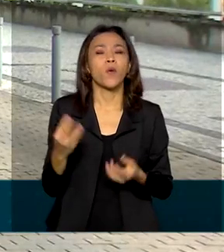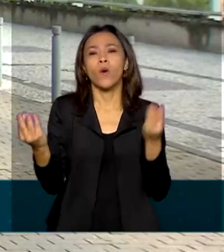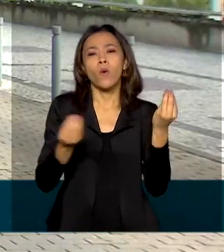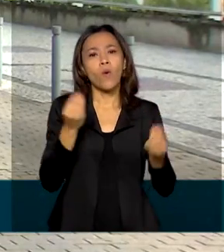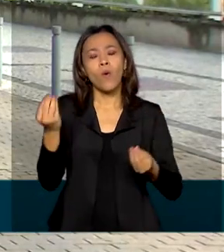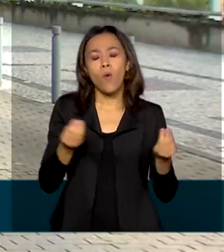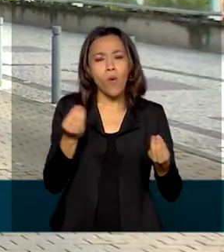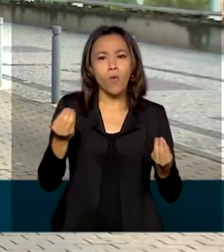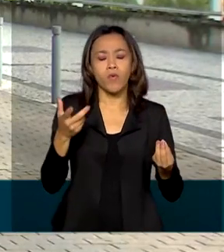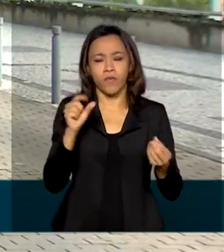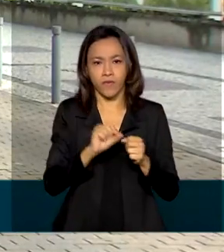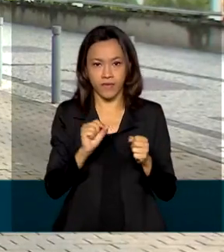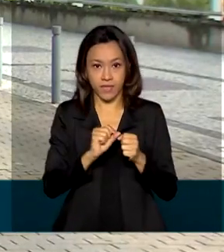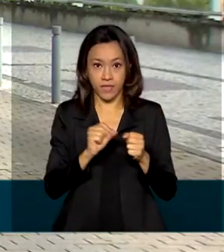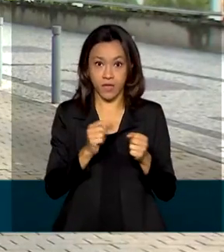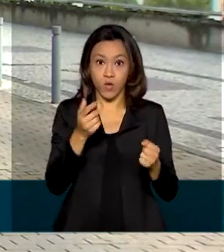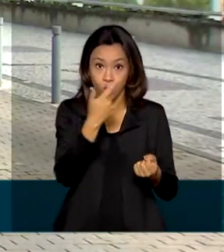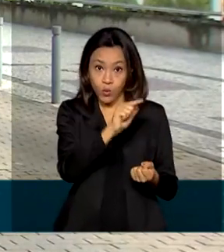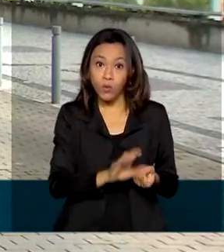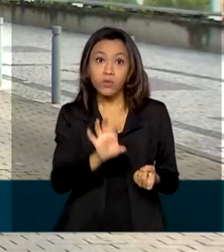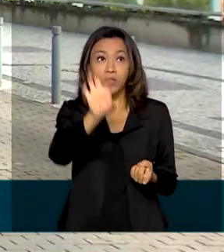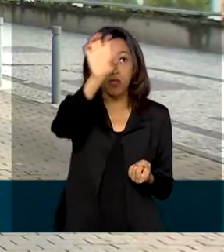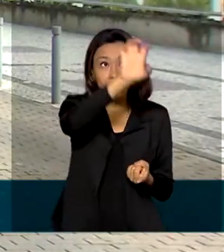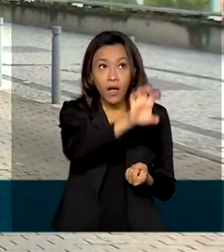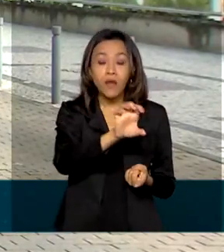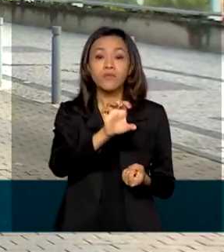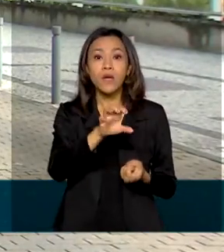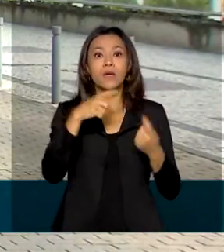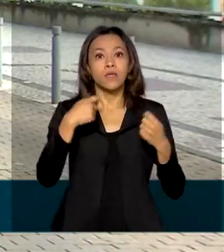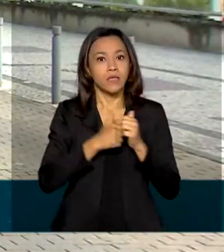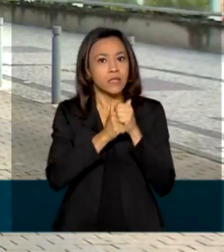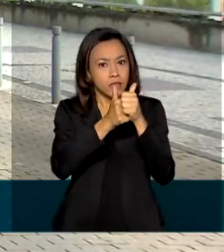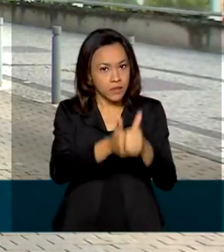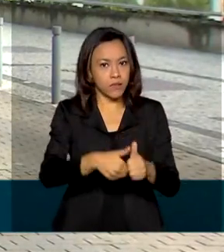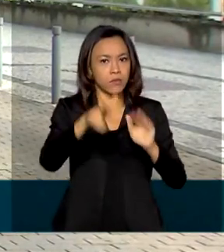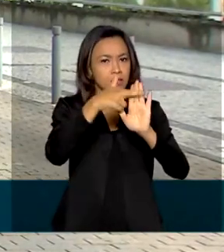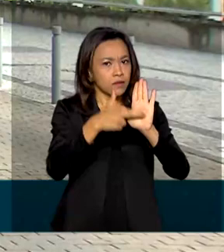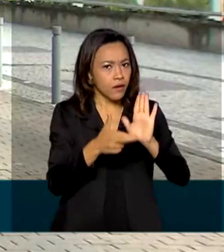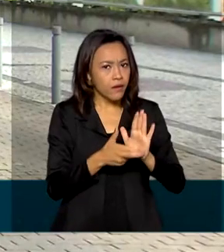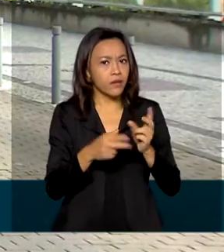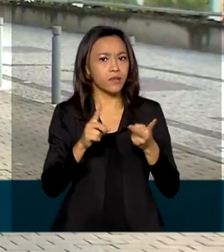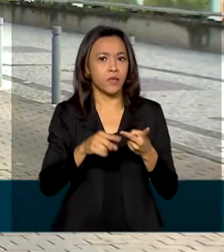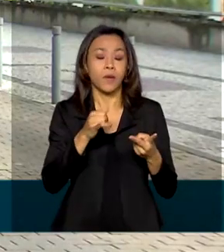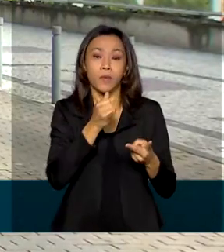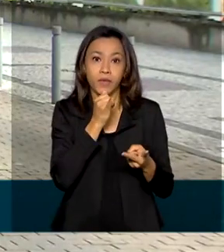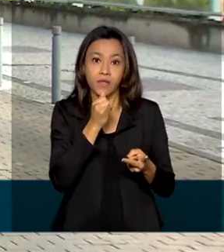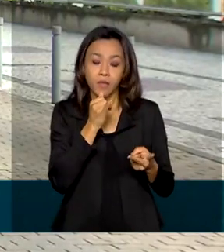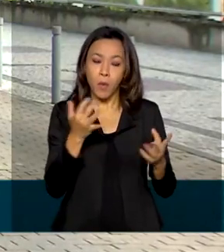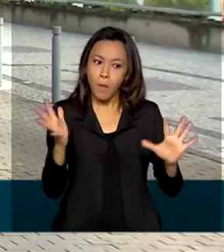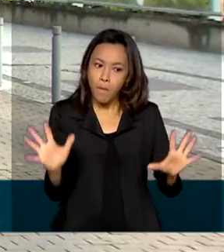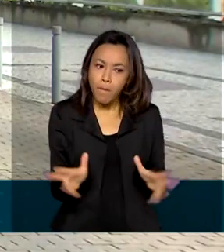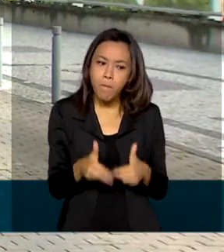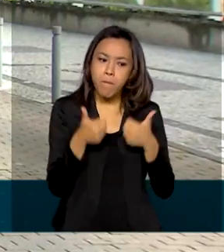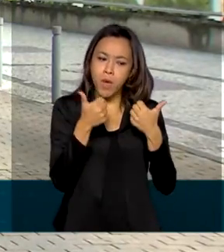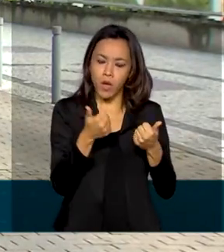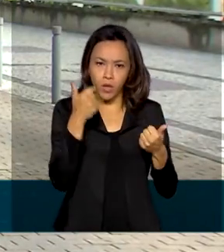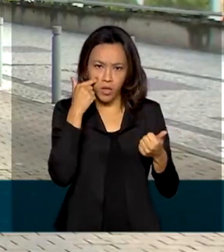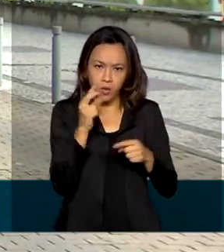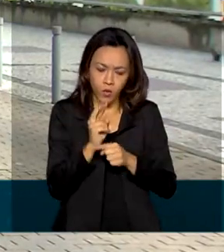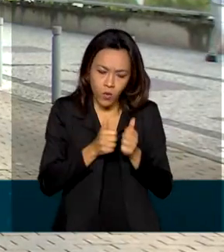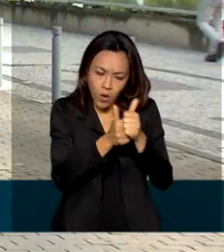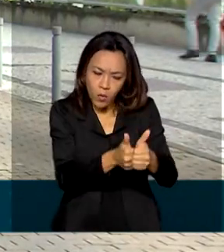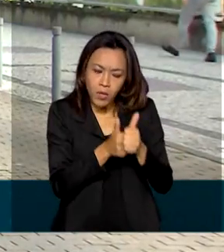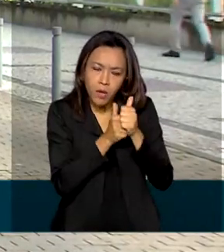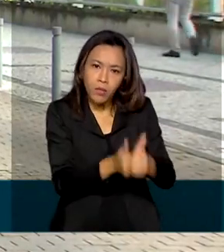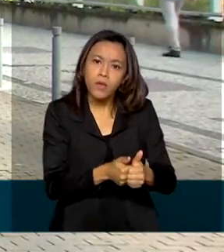transição de status sanitário, os estados e regiões atenderam a requisitos básicos, como o aprimoramento dos serviços veterinários oficiais